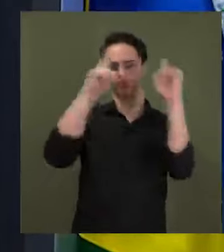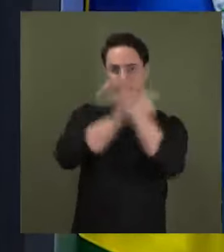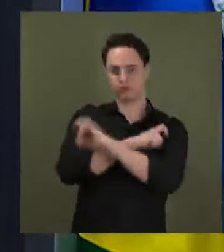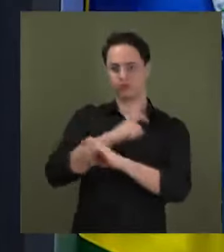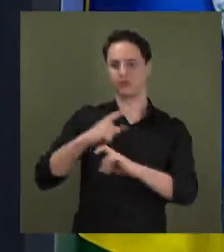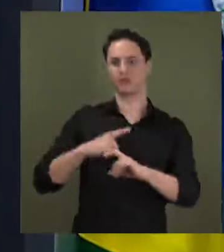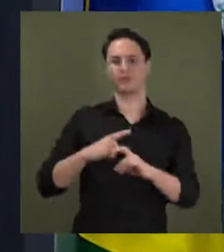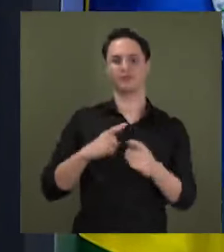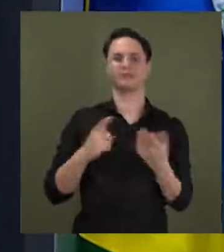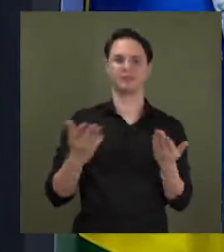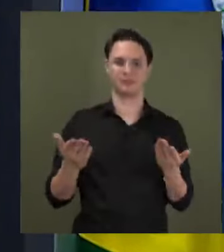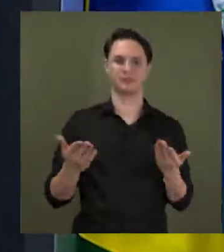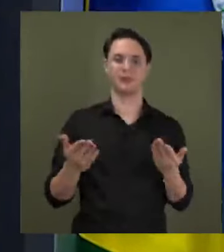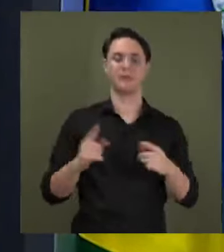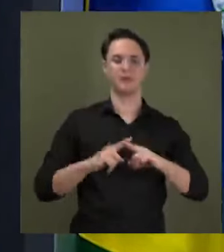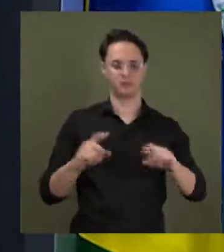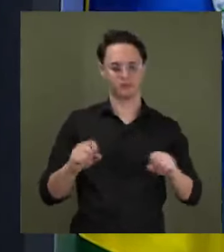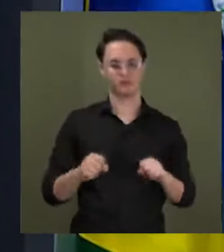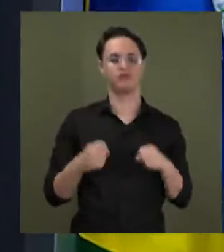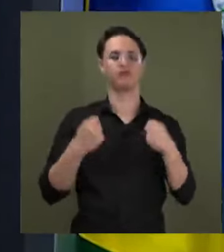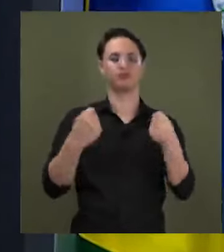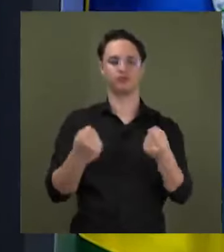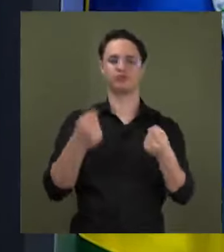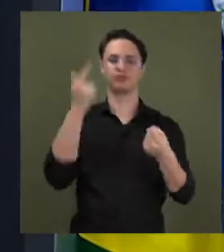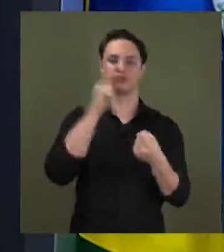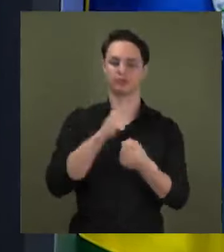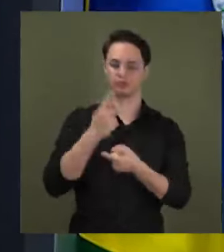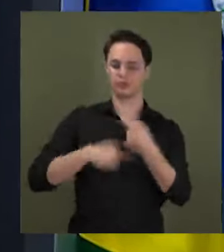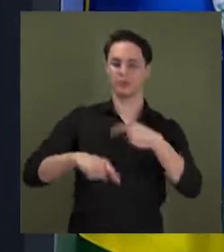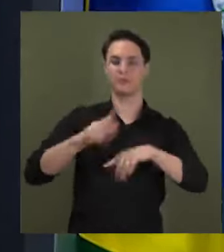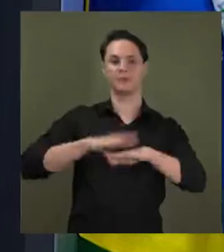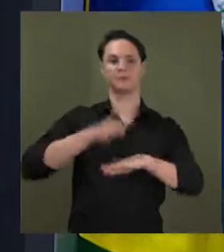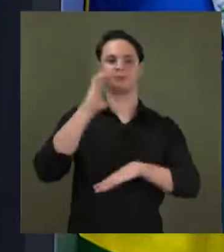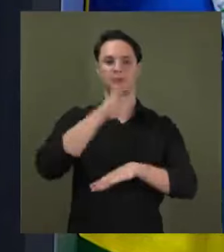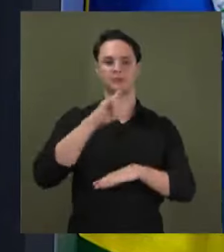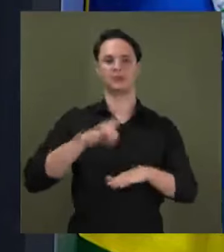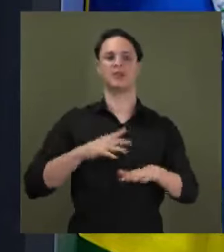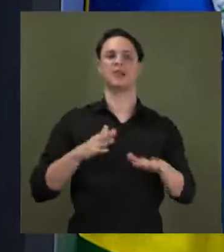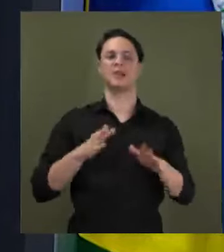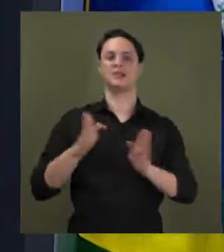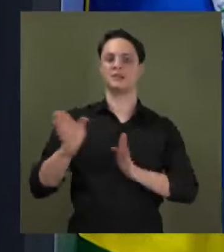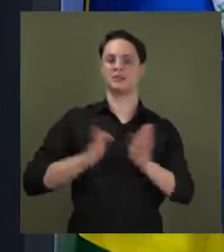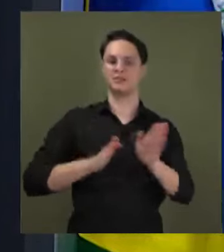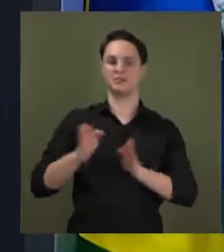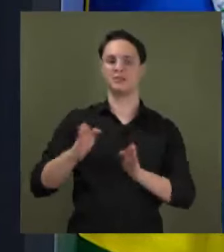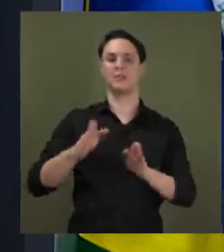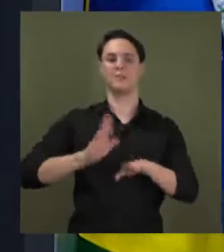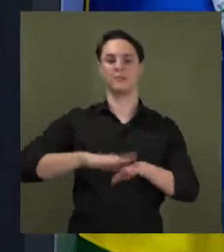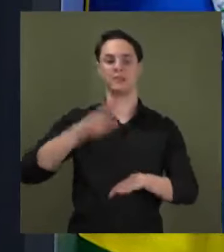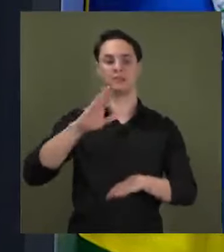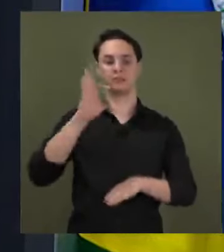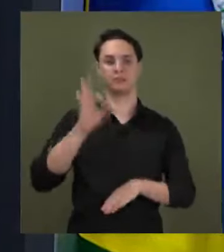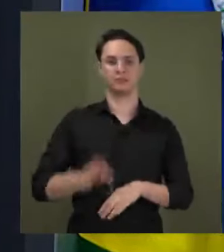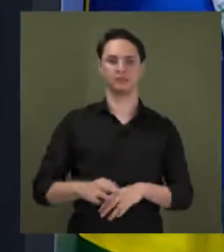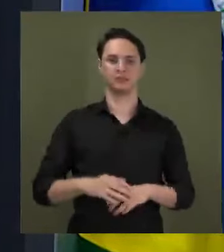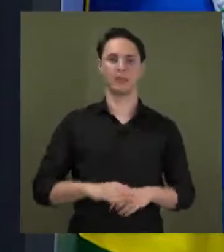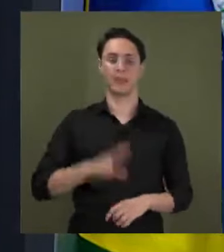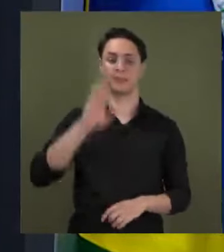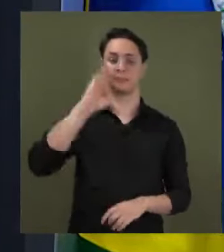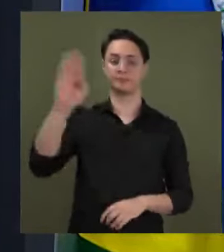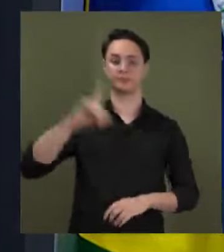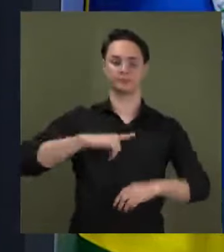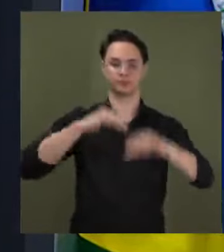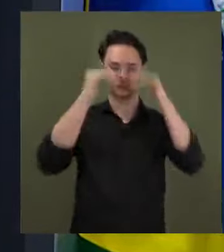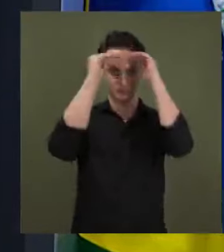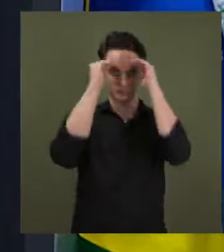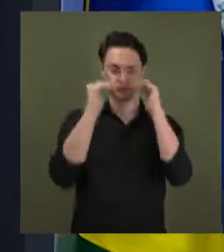estados, vem fazer esse grande esforço de acesso, de mobilidade e, sobretudo, o respeito